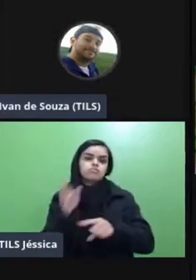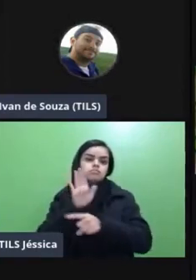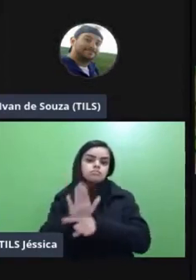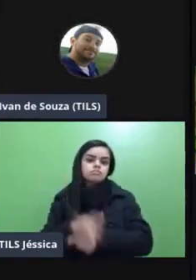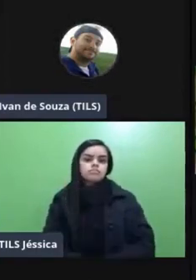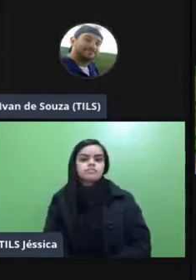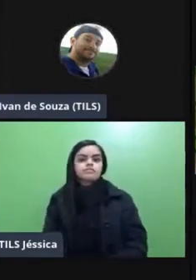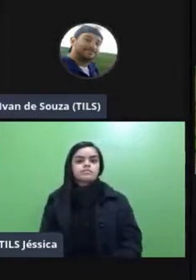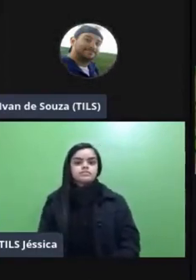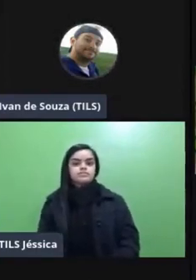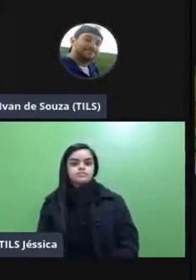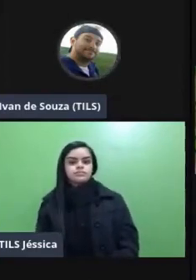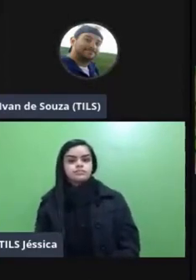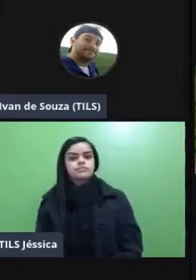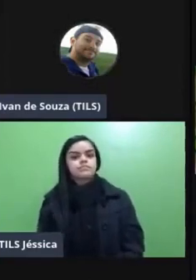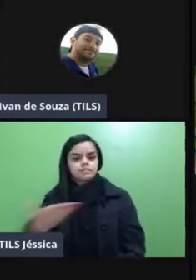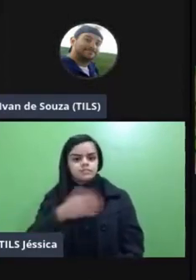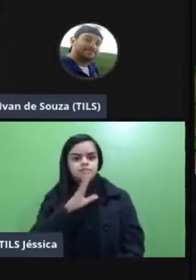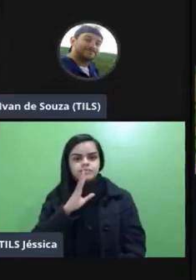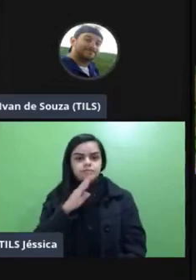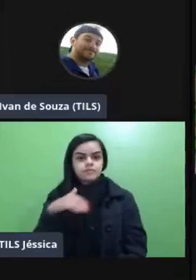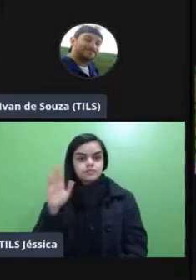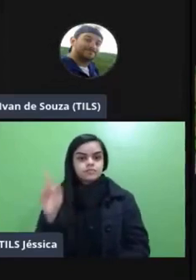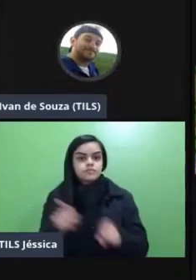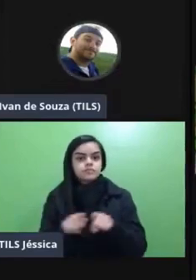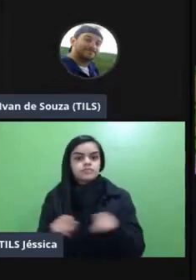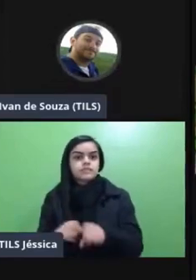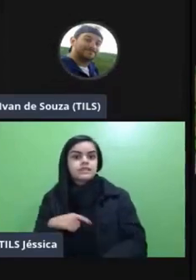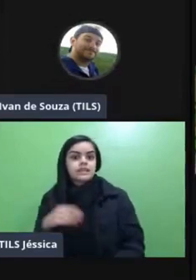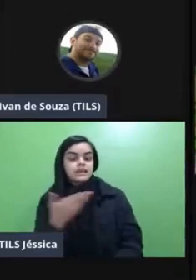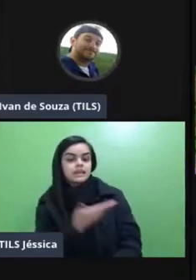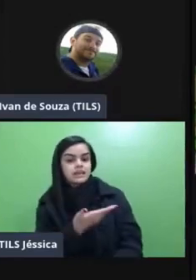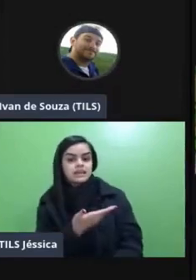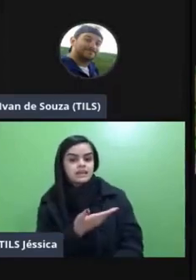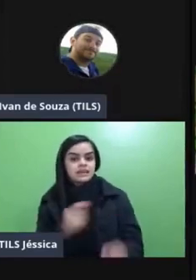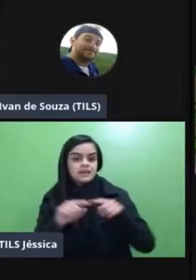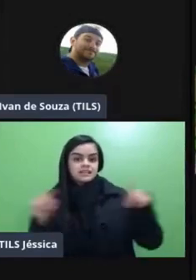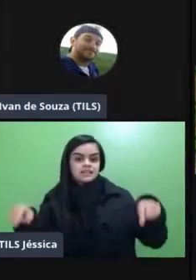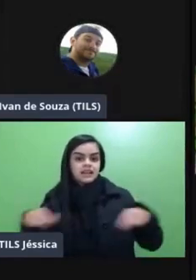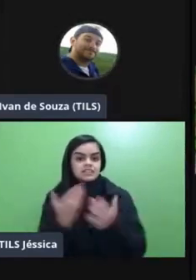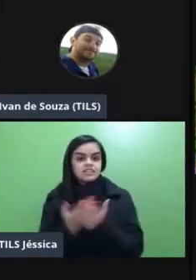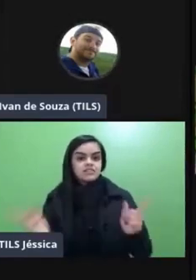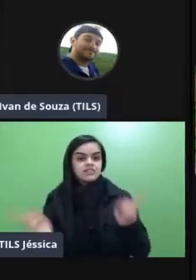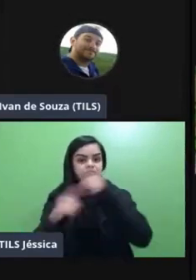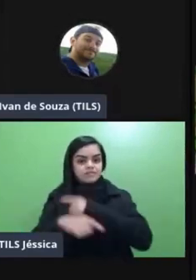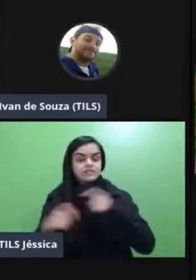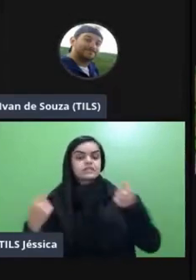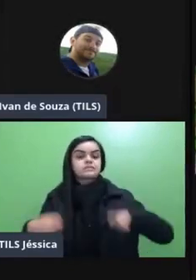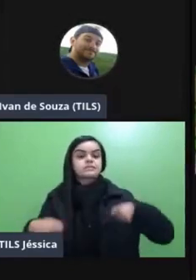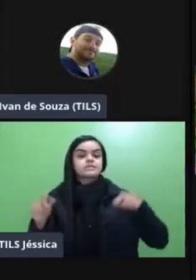modelo mais conhecido e que a gente acaba usando mais junto dele também a gente tem a proposta de sala de aula invertida que precisa